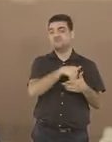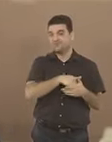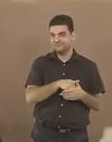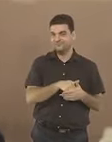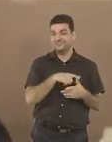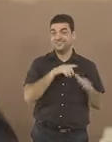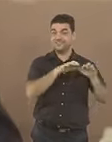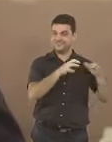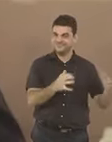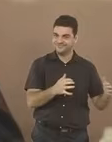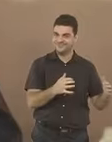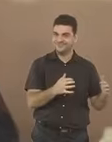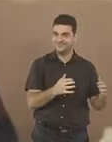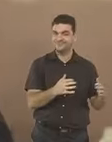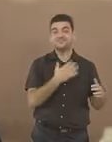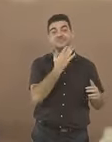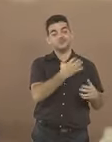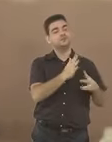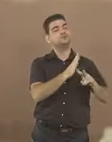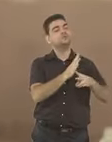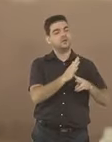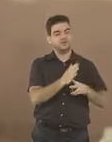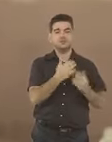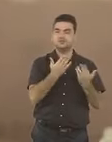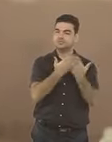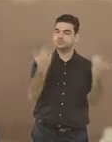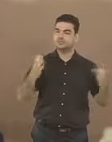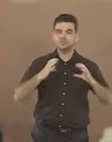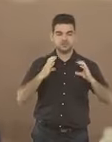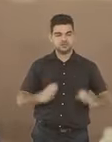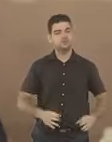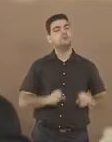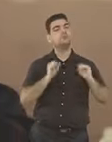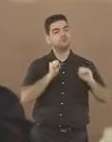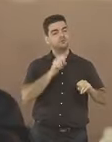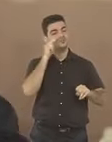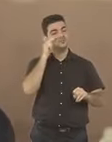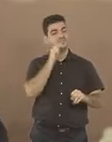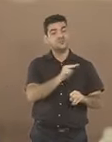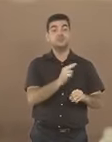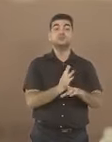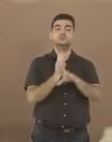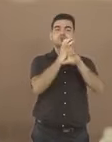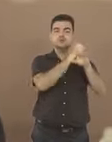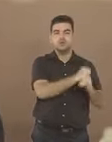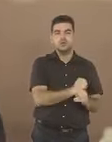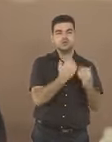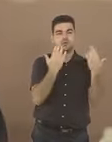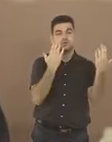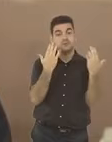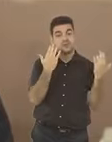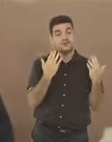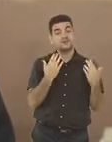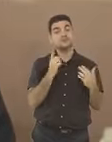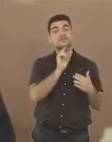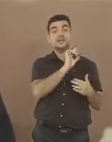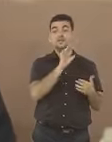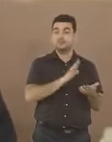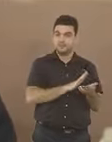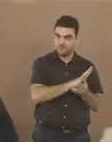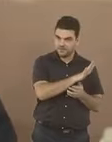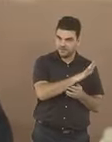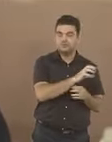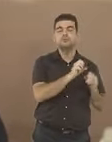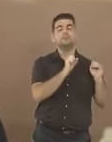cada uma delas. Partidos e cidadãos podem realizar a soma dos resultados dos boletins de